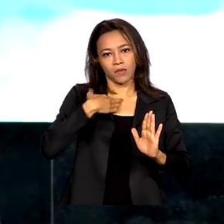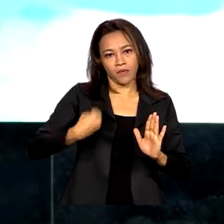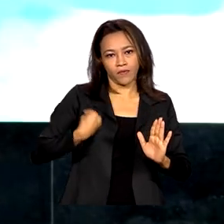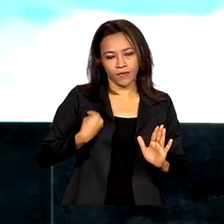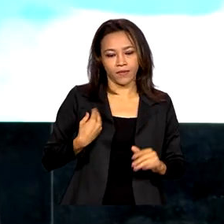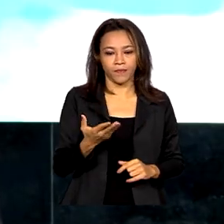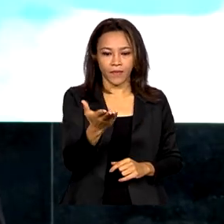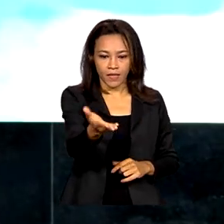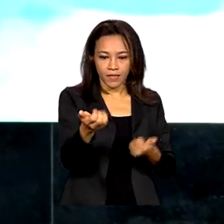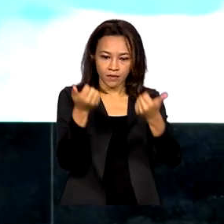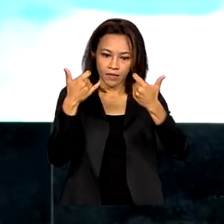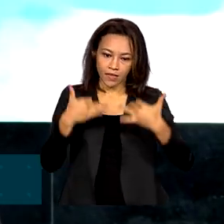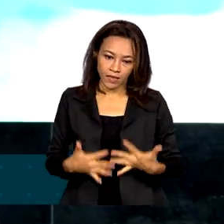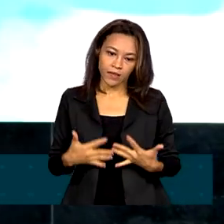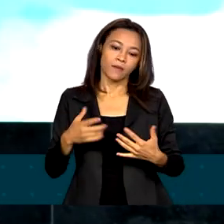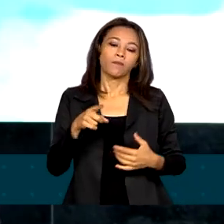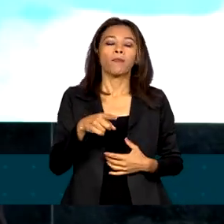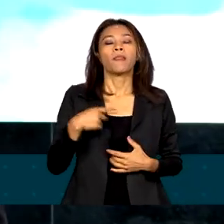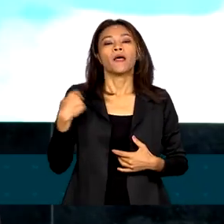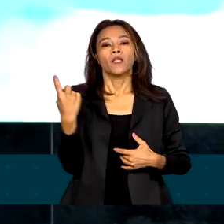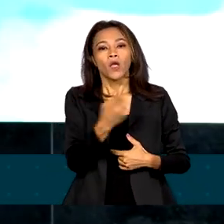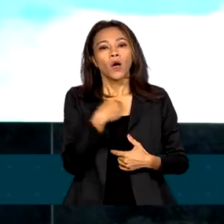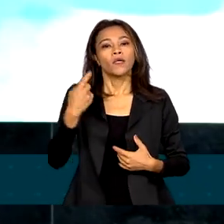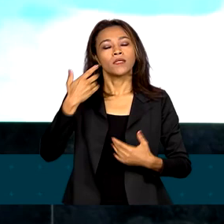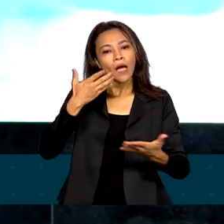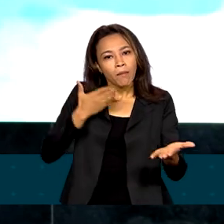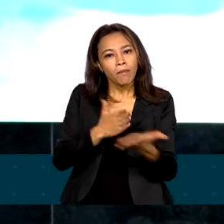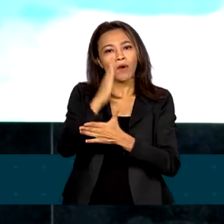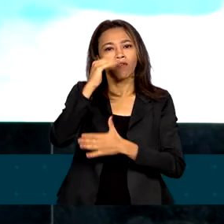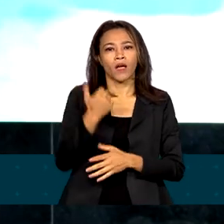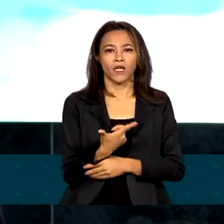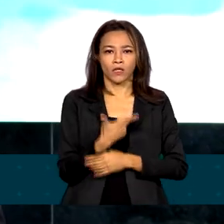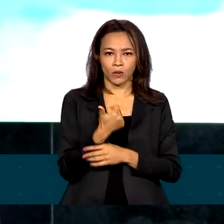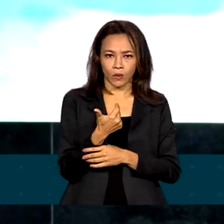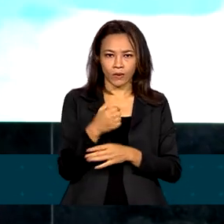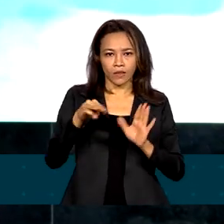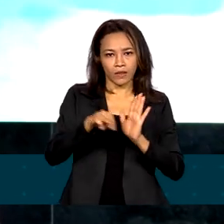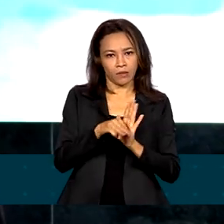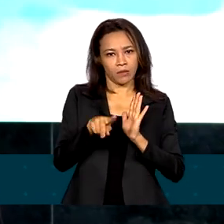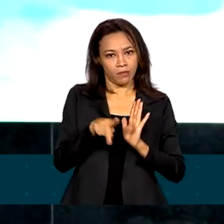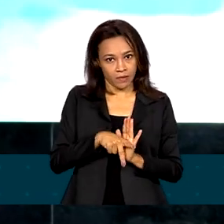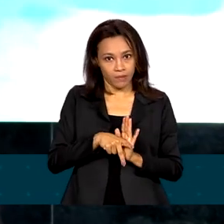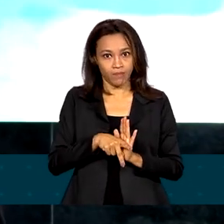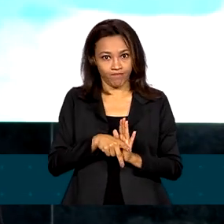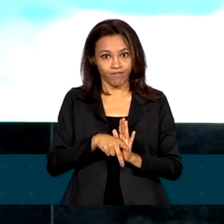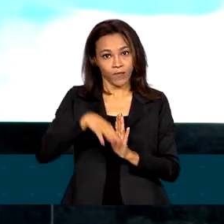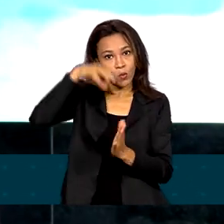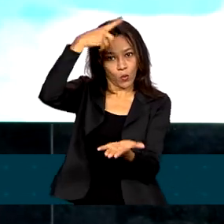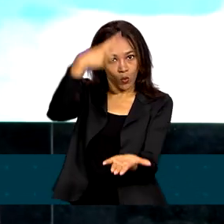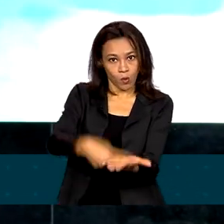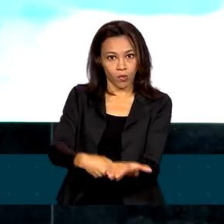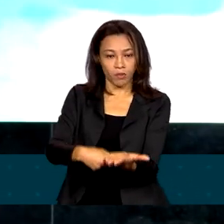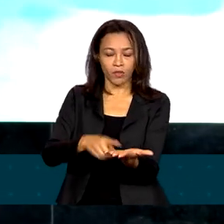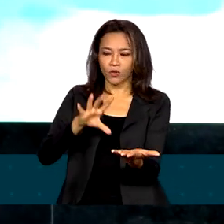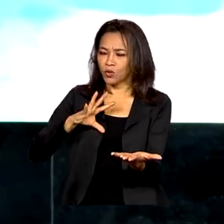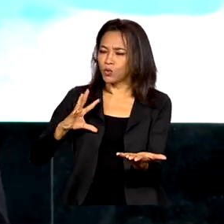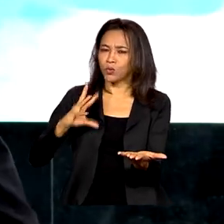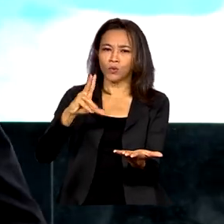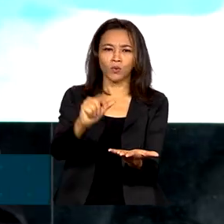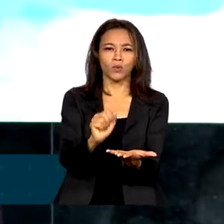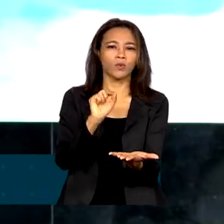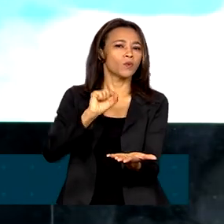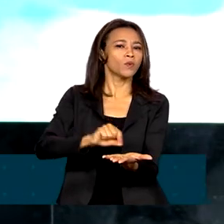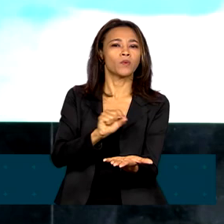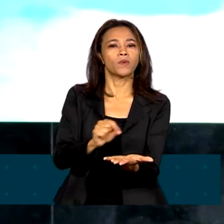acordo e compromisso de aprovarmos o conteúdo das 12 MPs. Há acordo e compromisso de tudo aquilo que significa